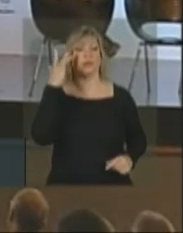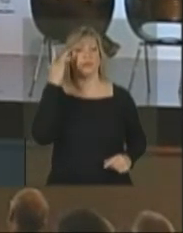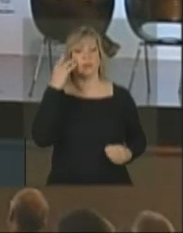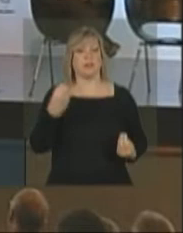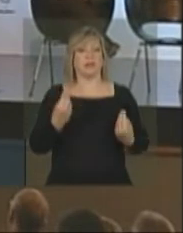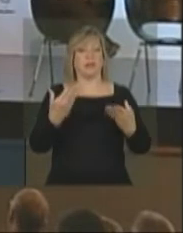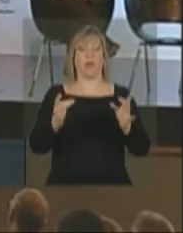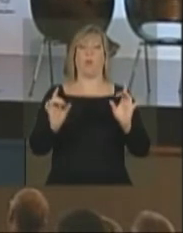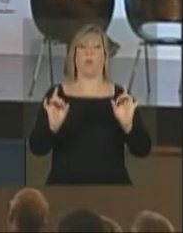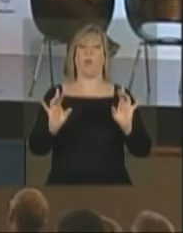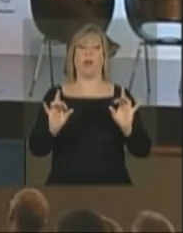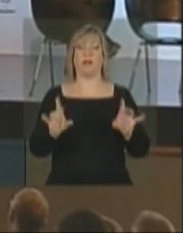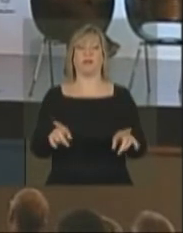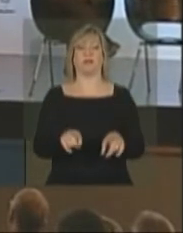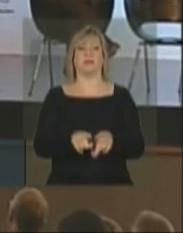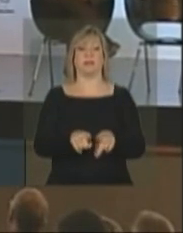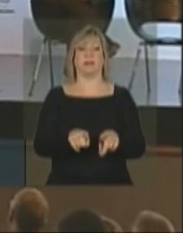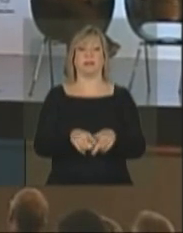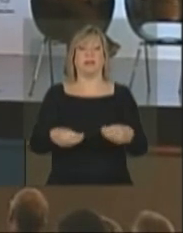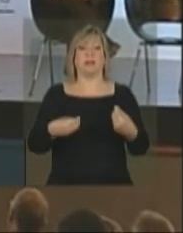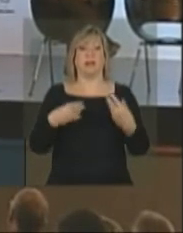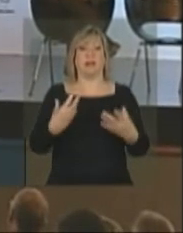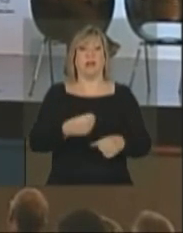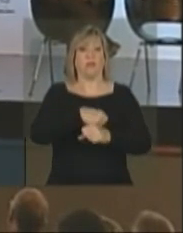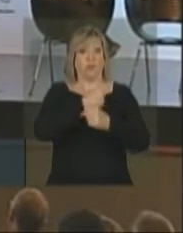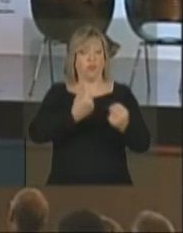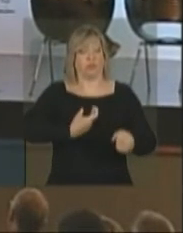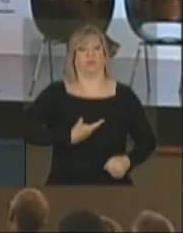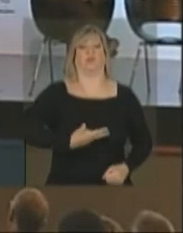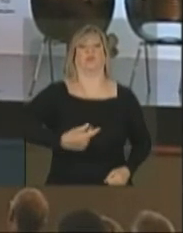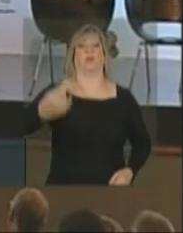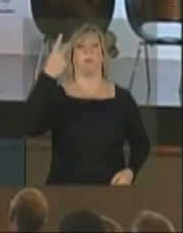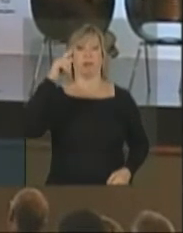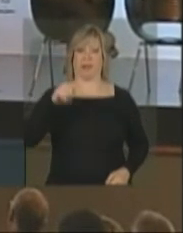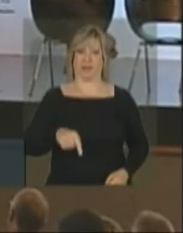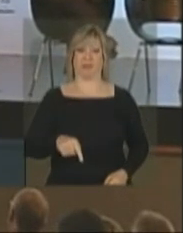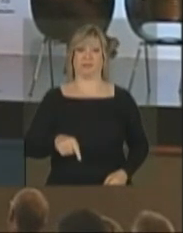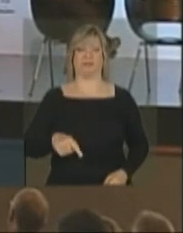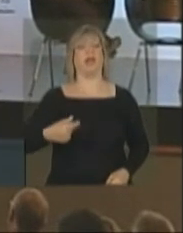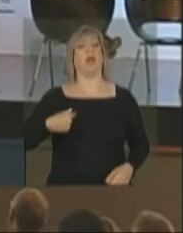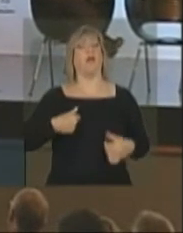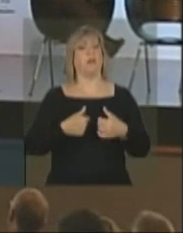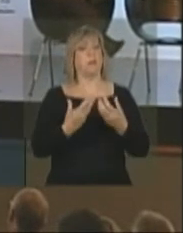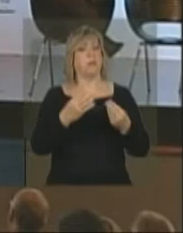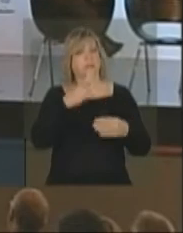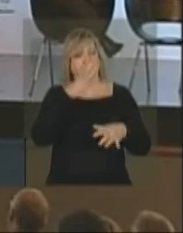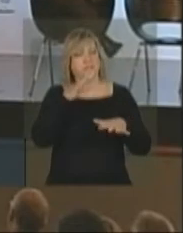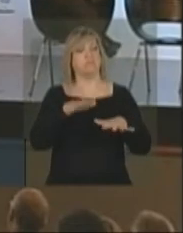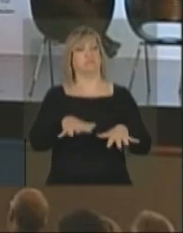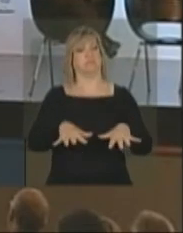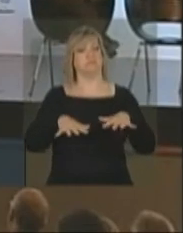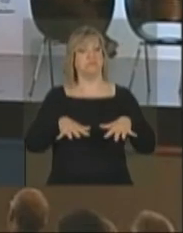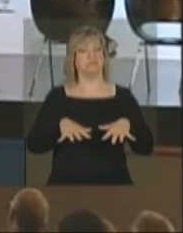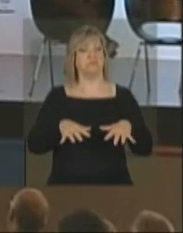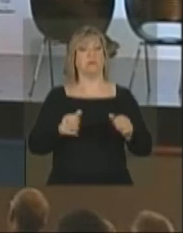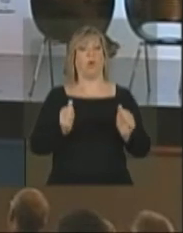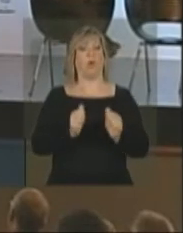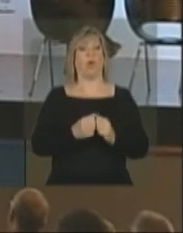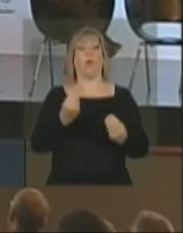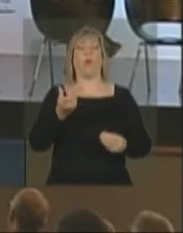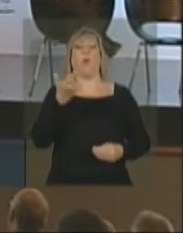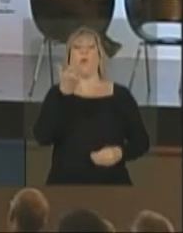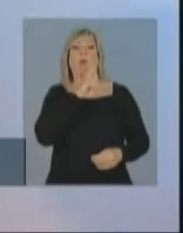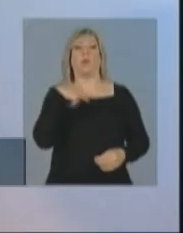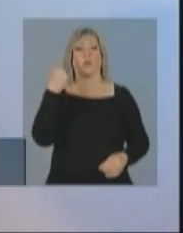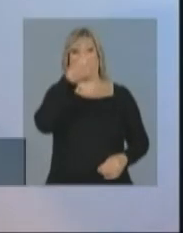e assegure dimensão para ela. Eu fiquei muito impressionada com o acesso